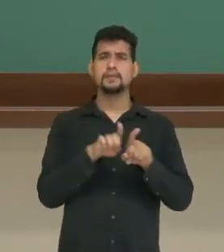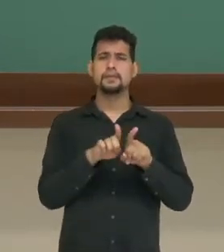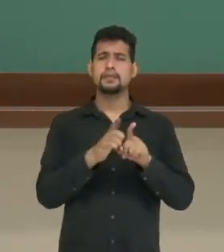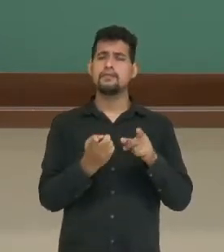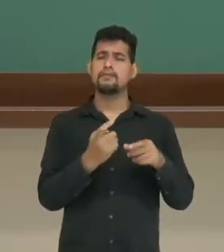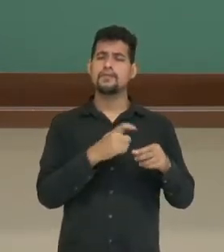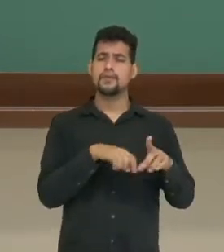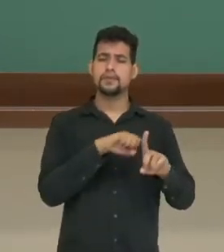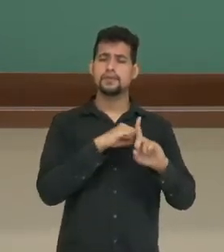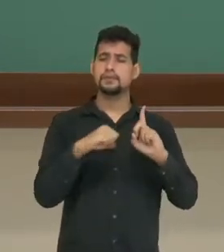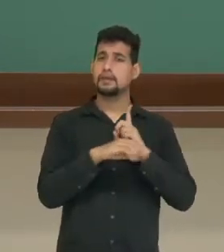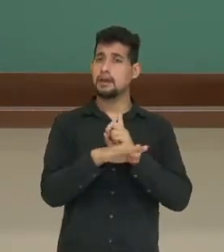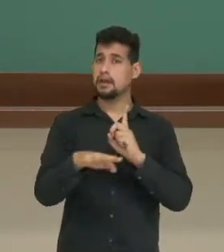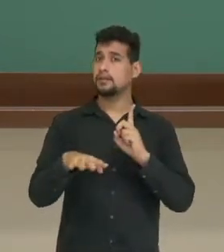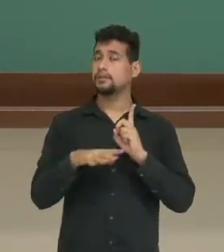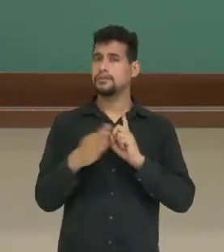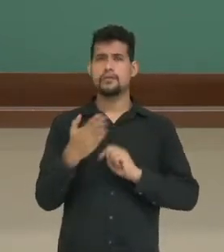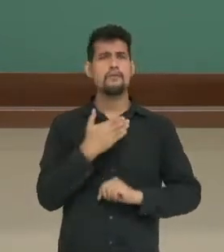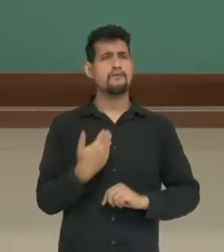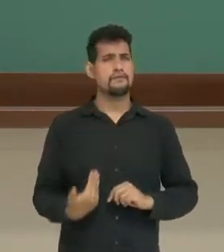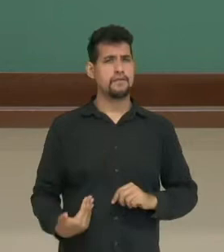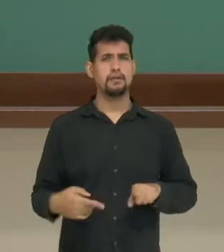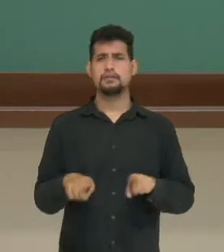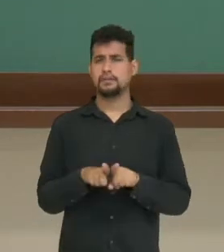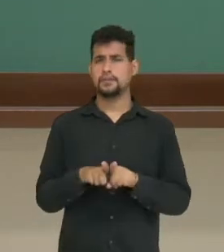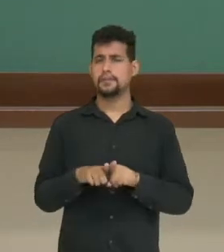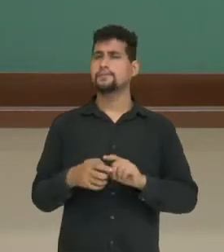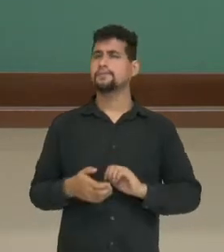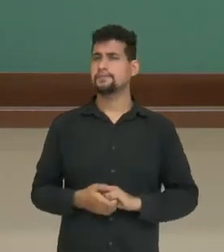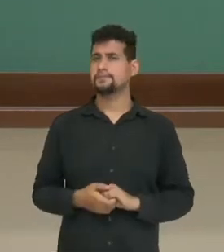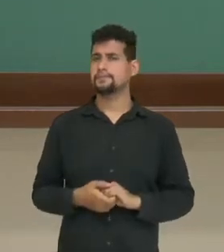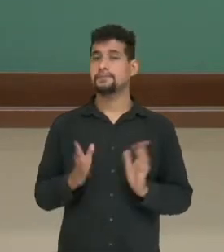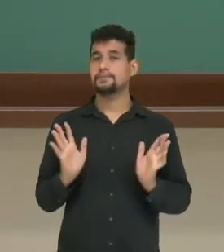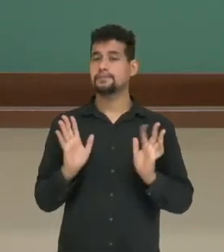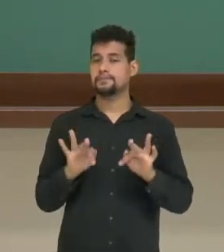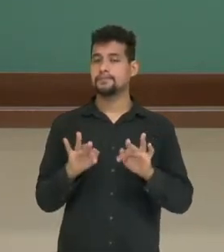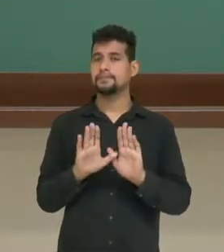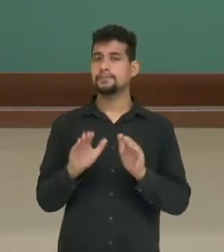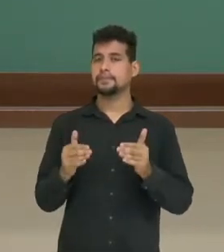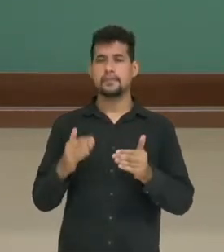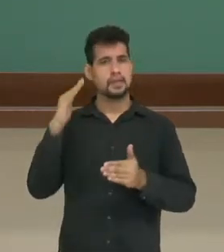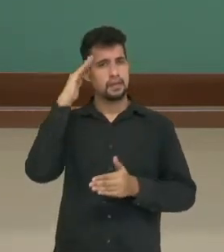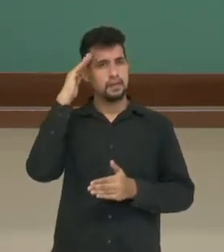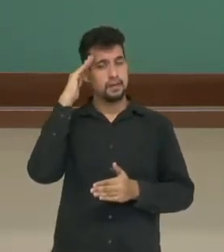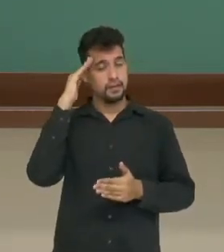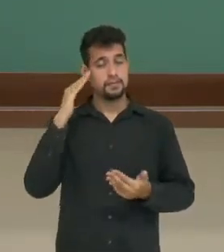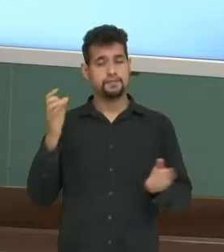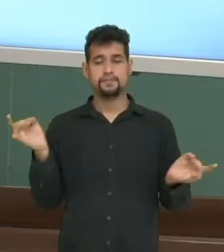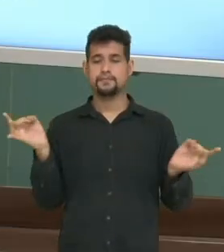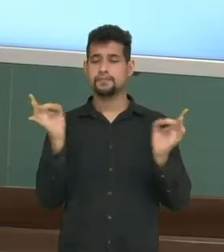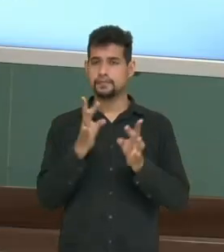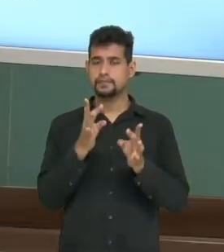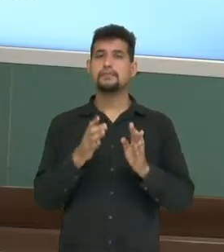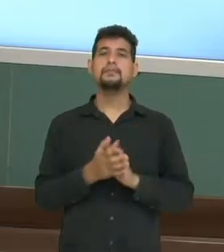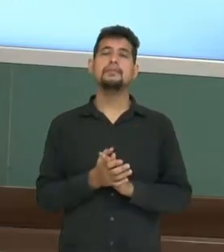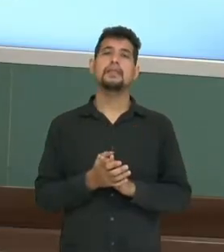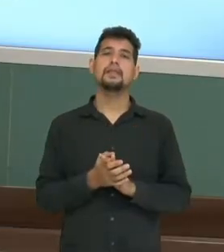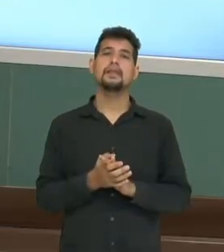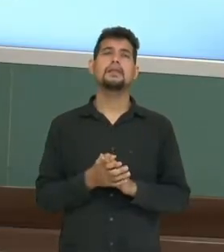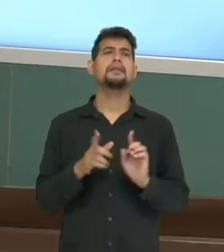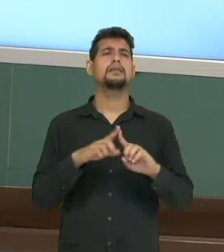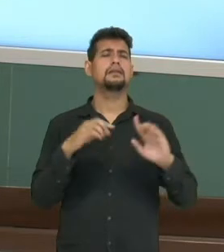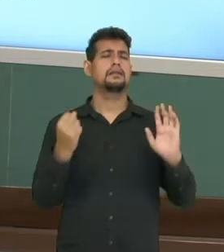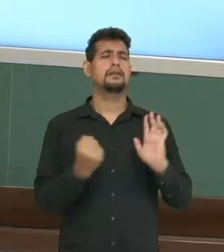sociedade, do governo para a sociedade civil, fim do regime militar, portanto, o governo dele é